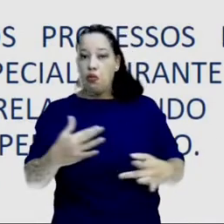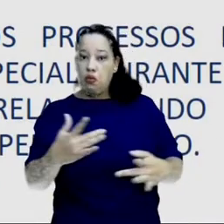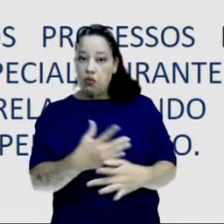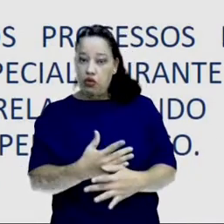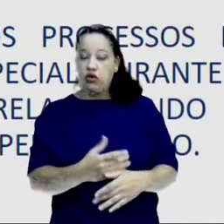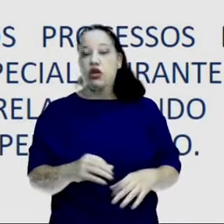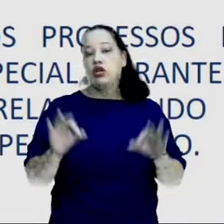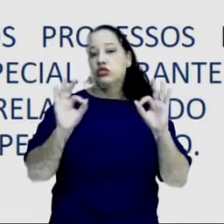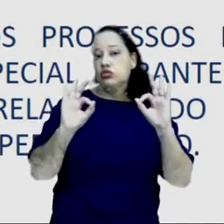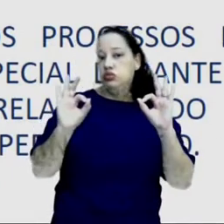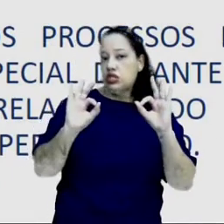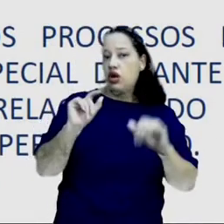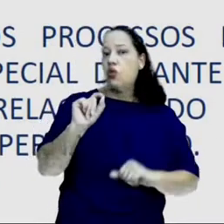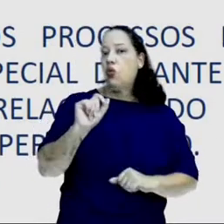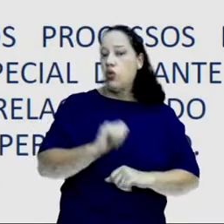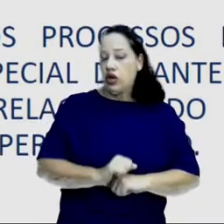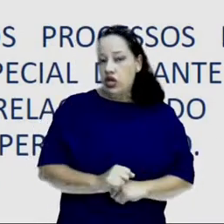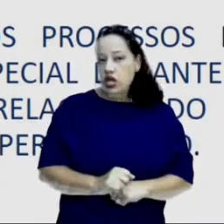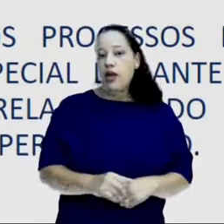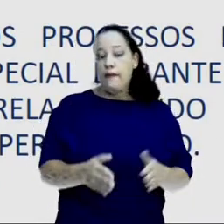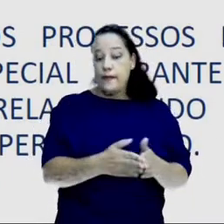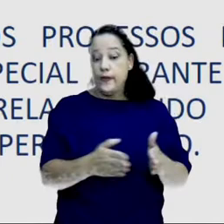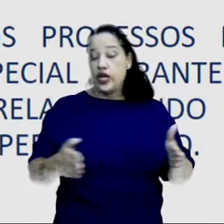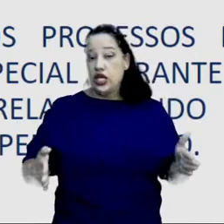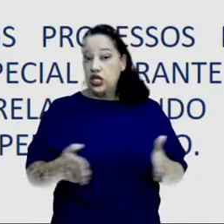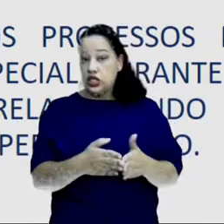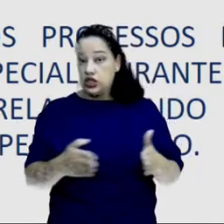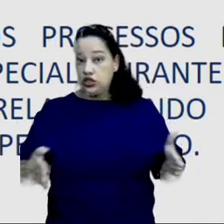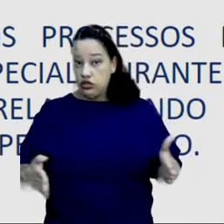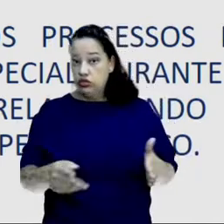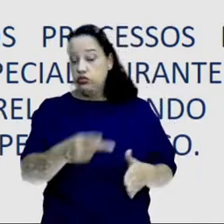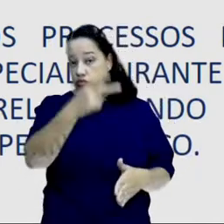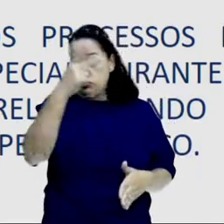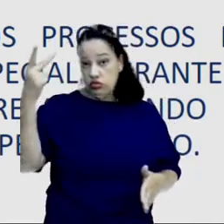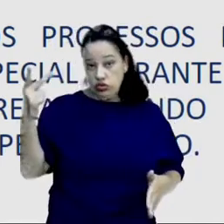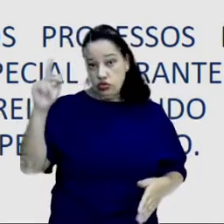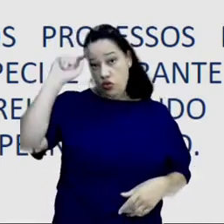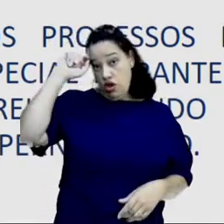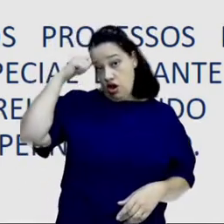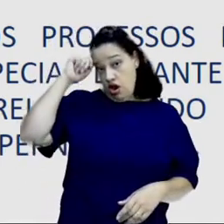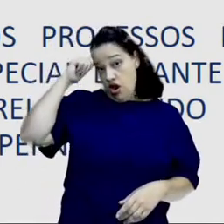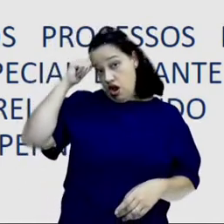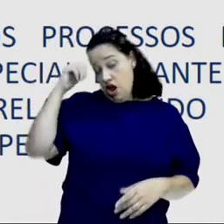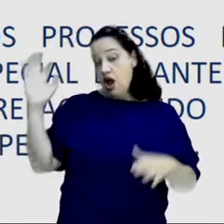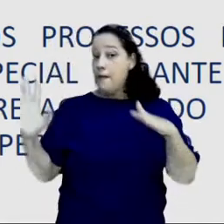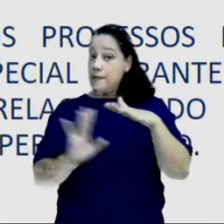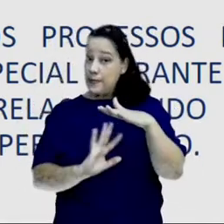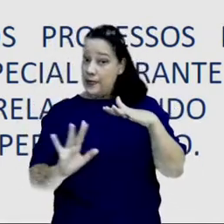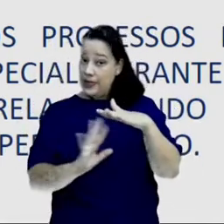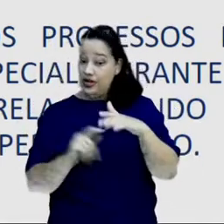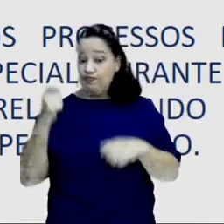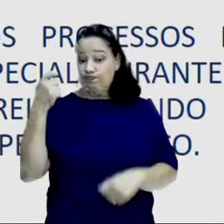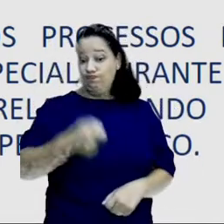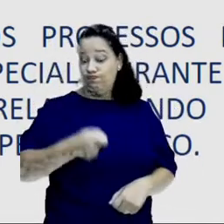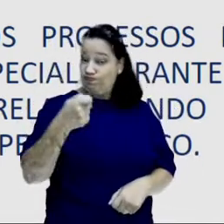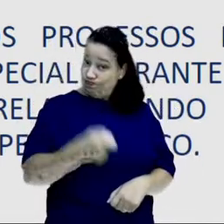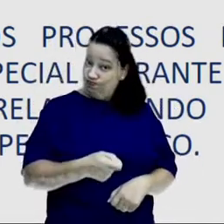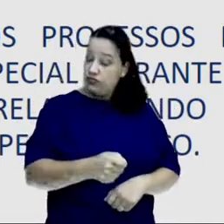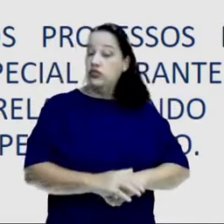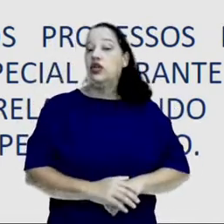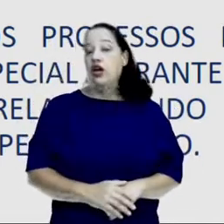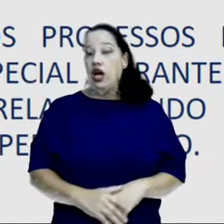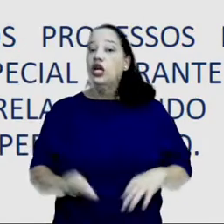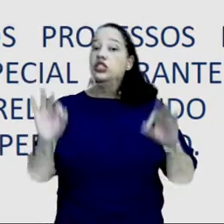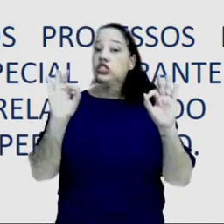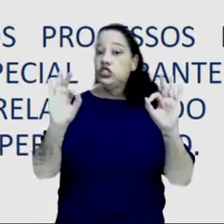diáspora africana na América Portuguesa. Relacionando a ocupação do Nordeste com destaque